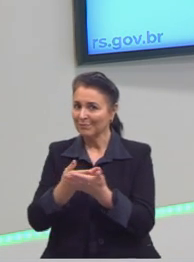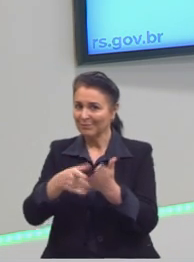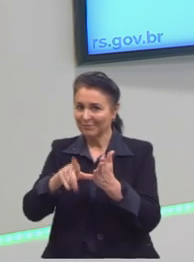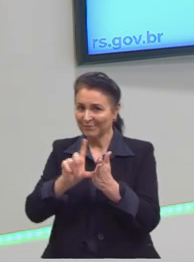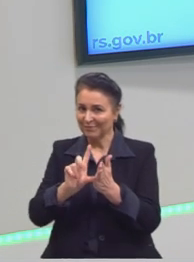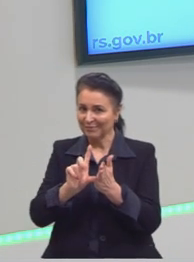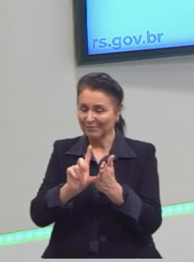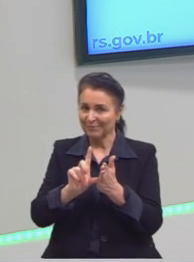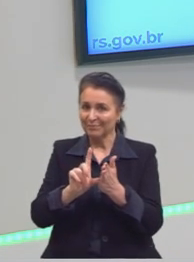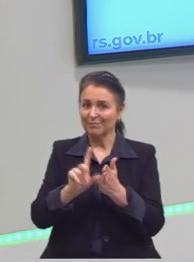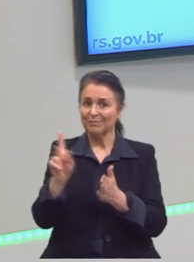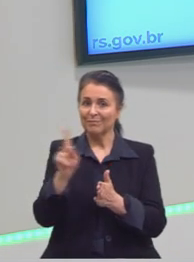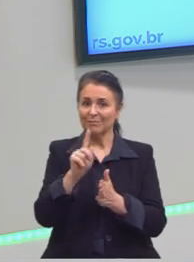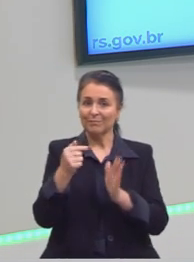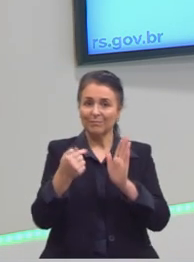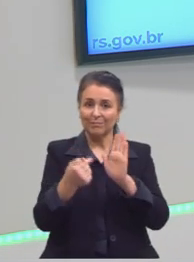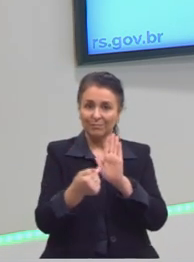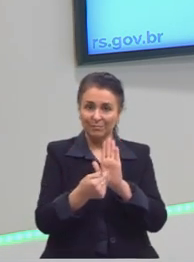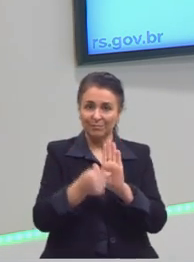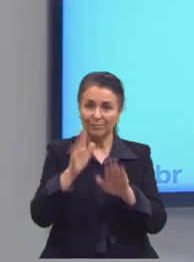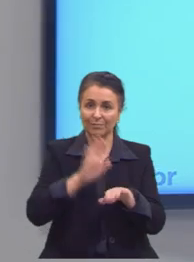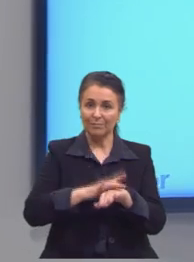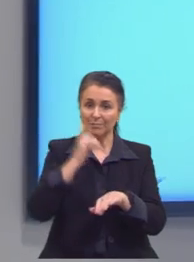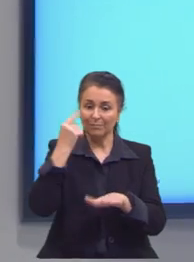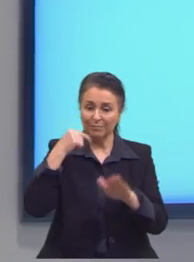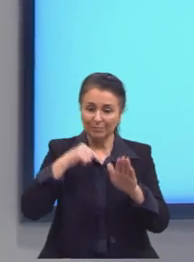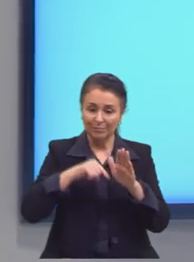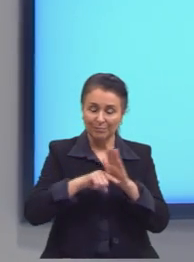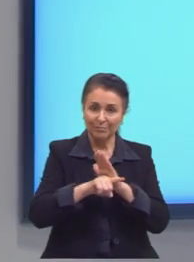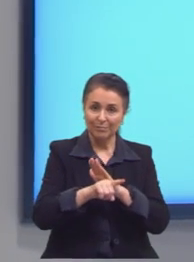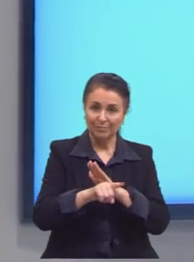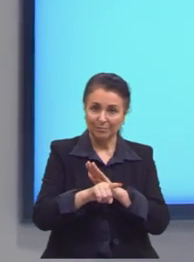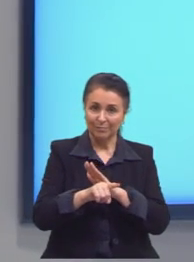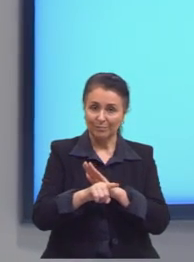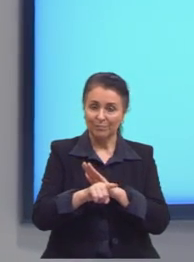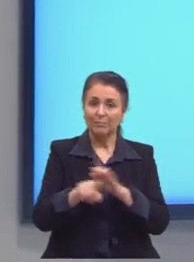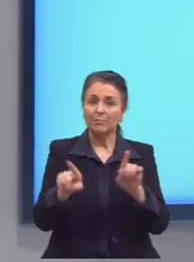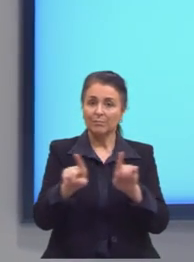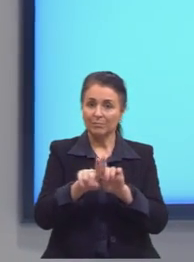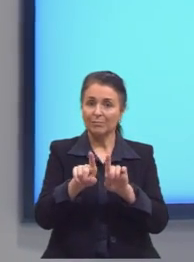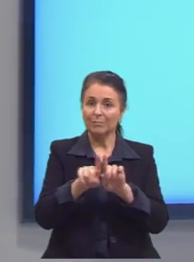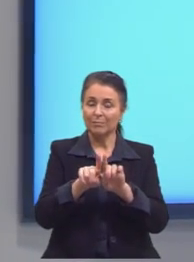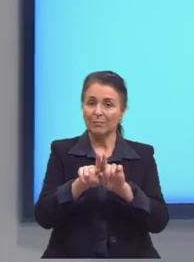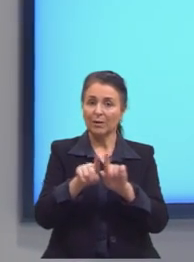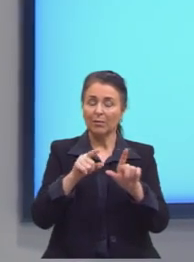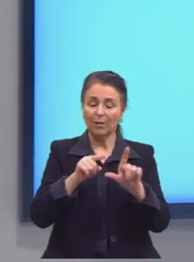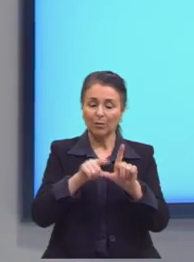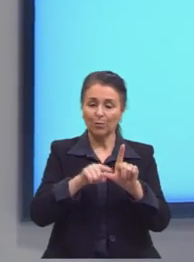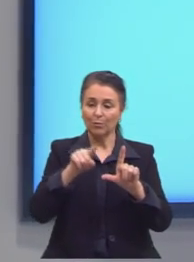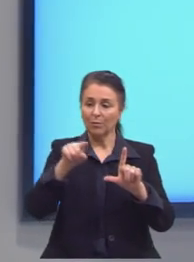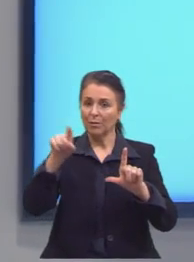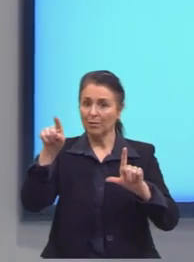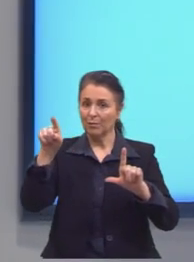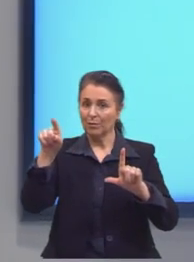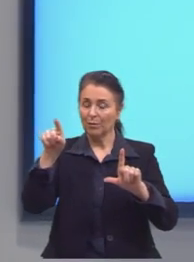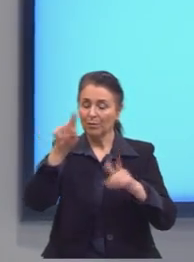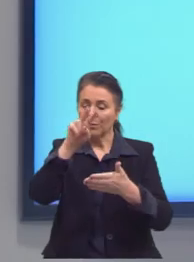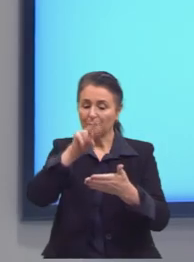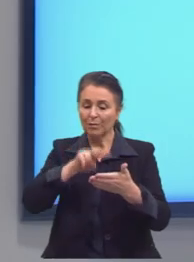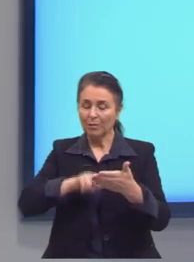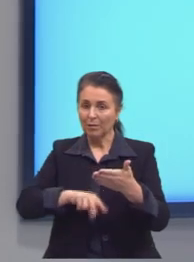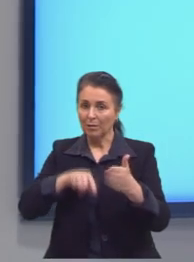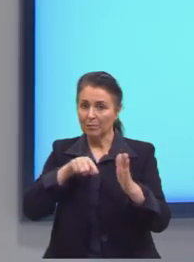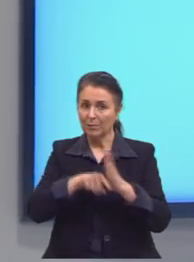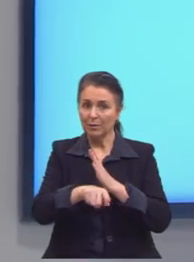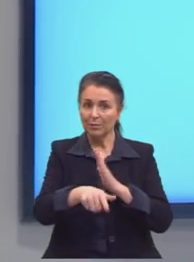Aqui eu trouxe, então, mais uma questão para a nossa aula de hoje, tá? Também representa um gráfico, mas vamos ler aqui a nossa